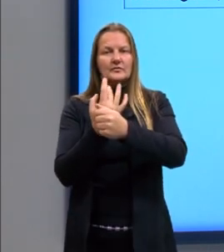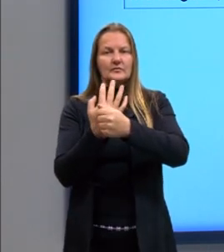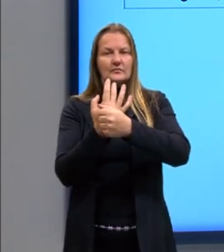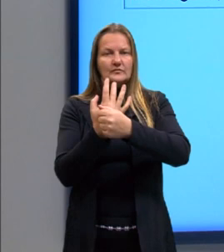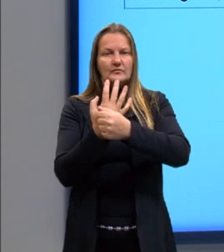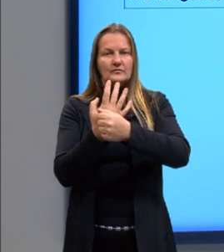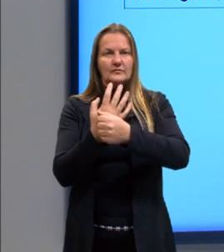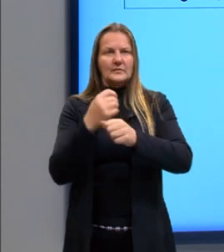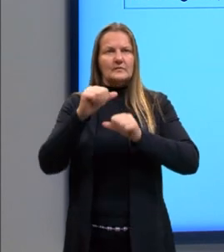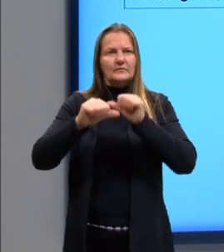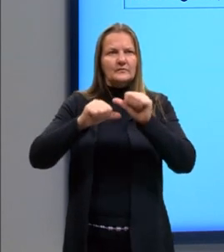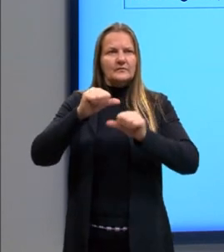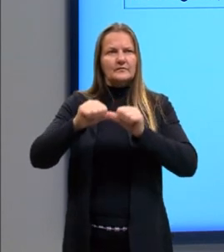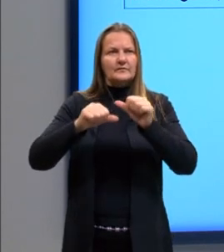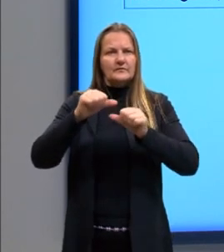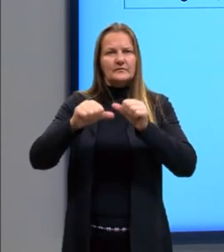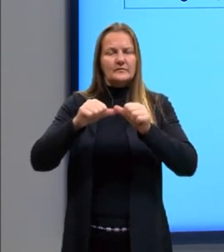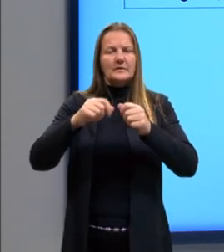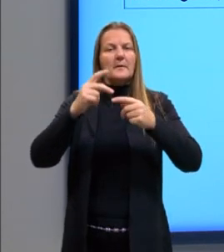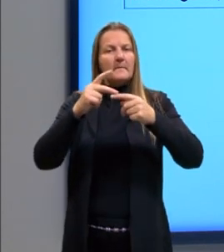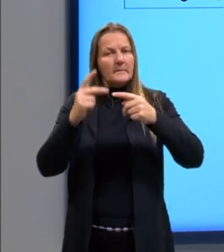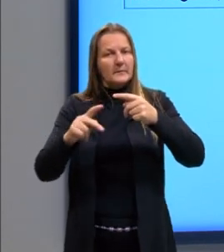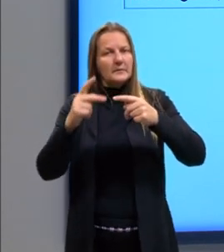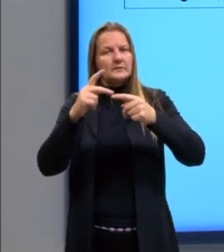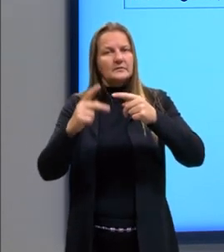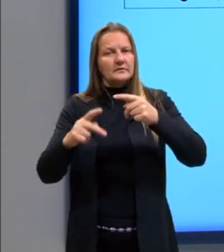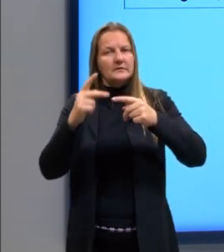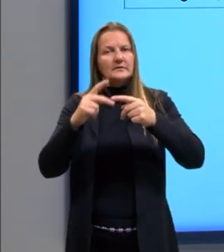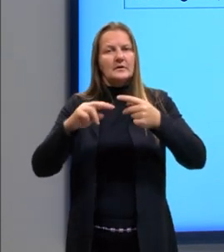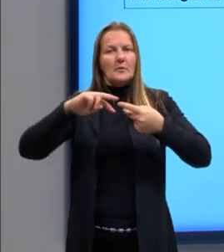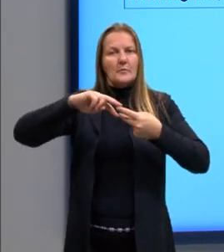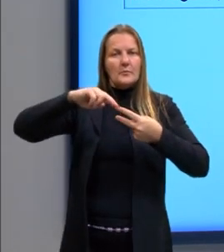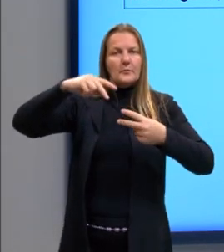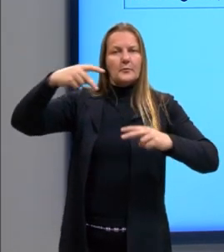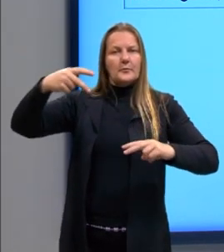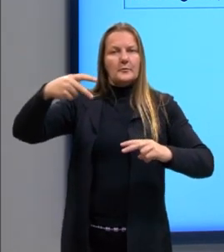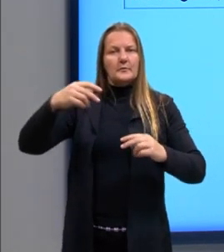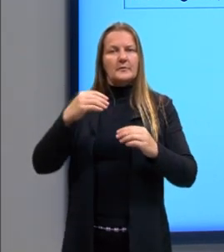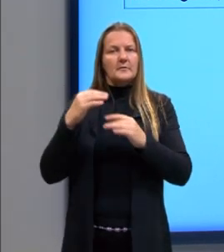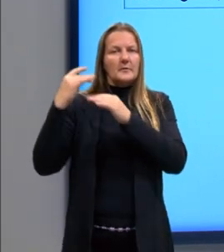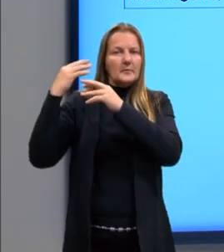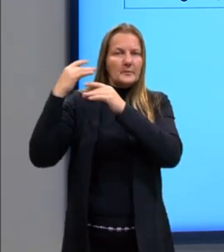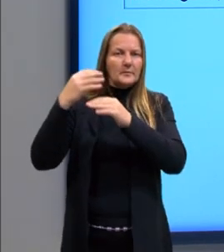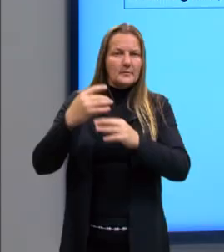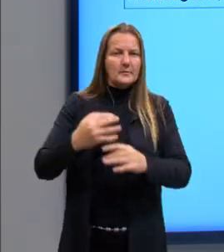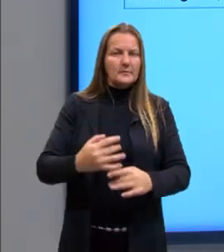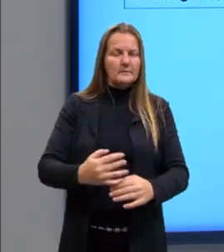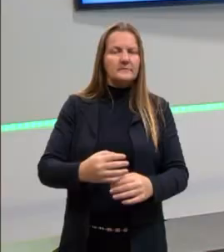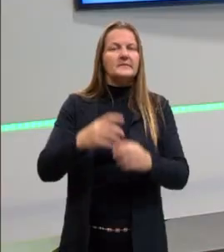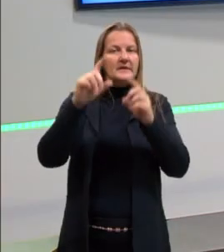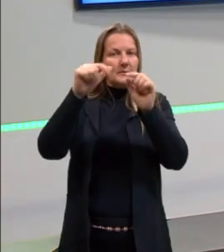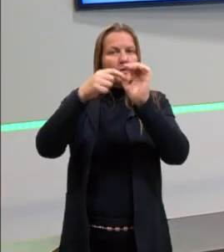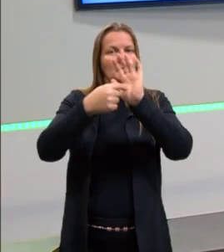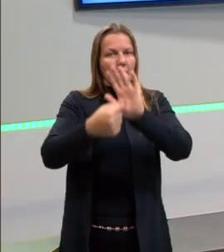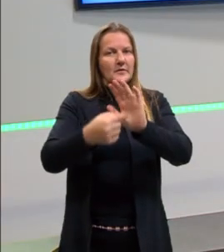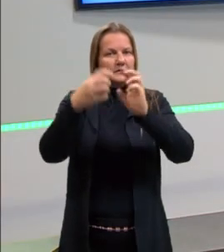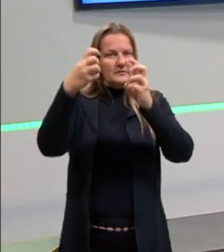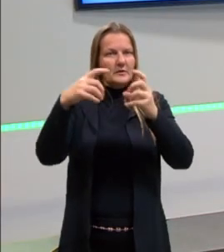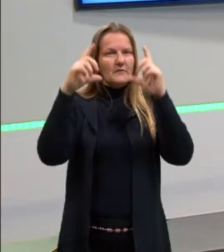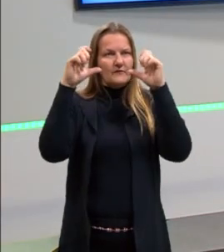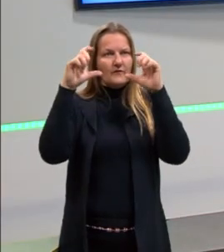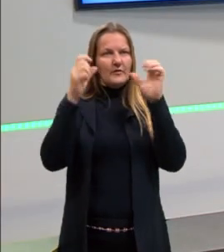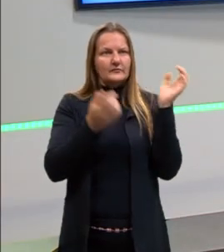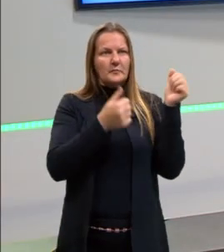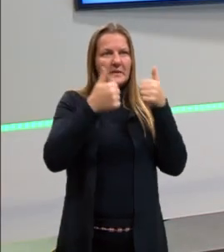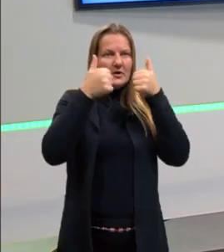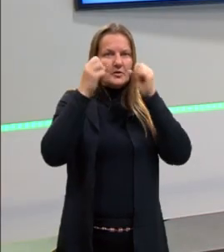aminoácidos vão se transformando em proteínas, em cadeia polipeptídica. Eu vou mostrar mais uma imagem para